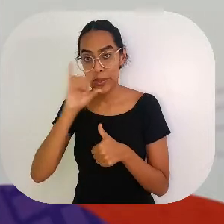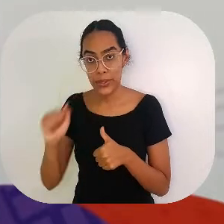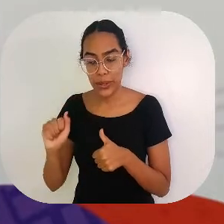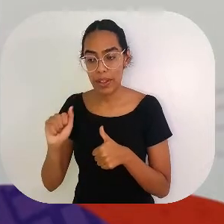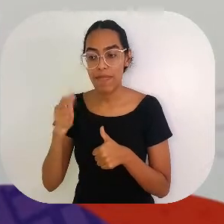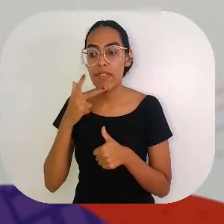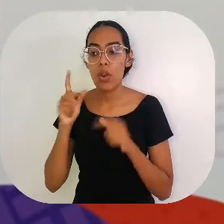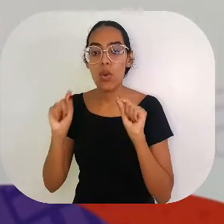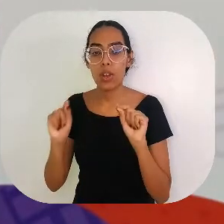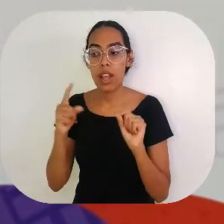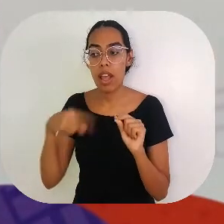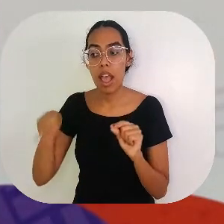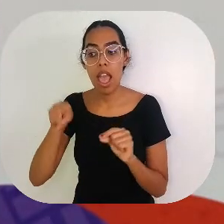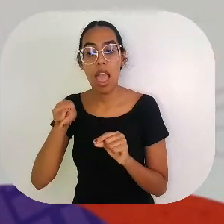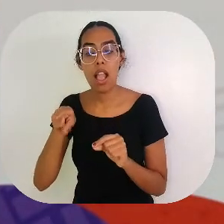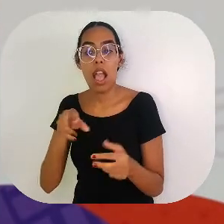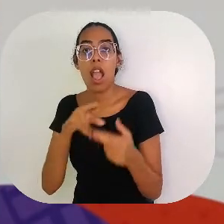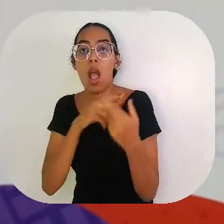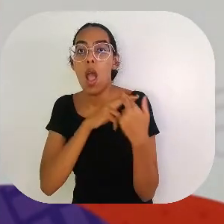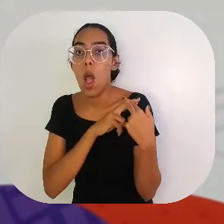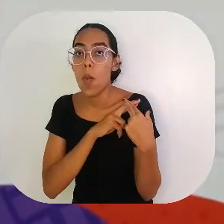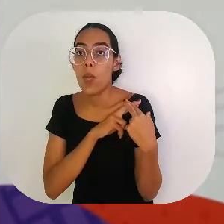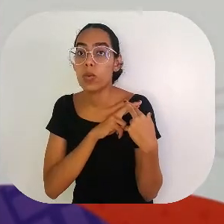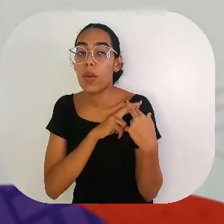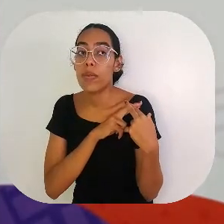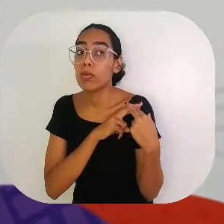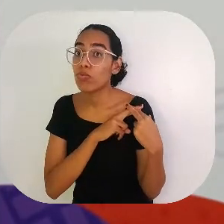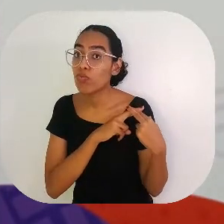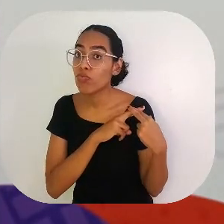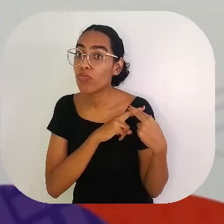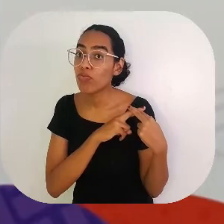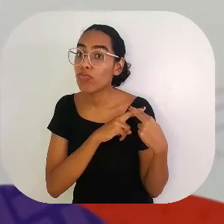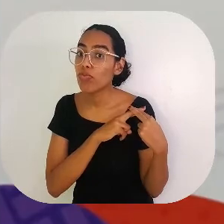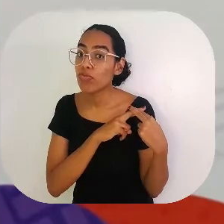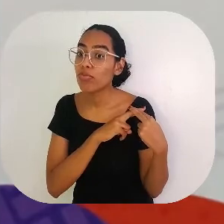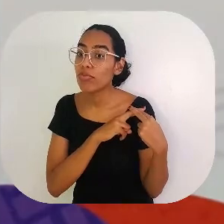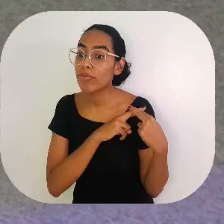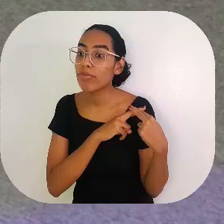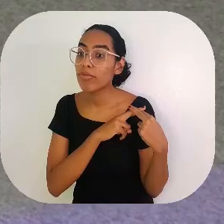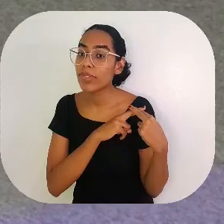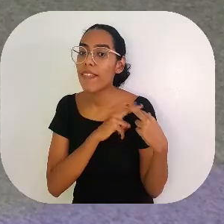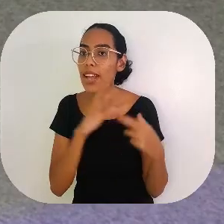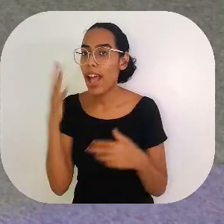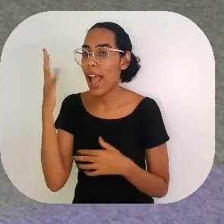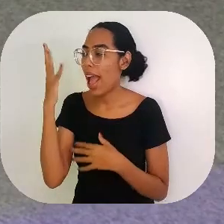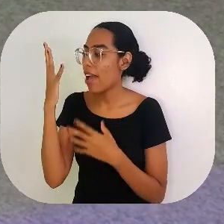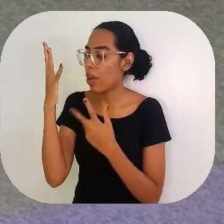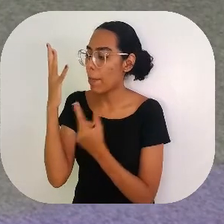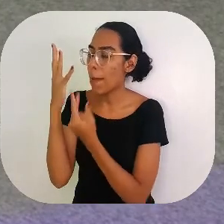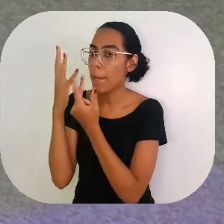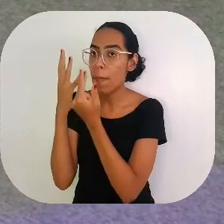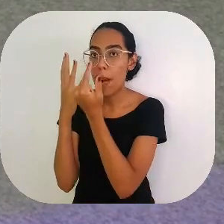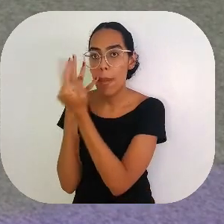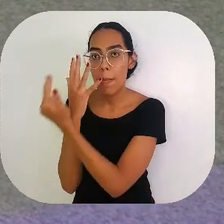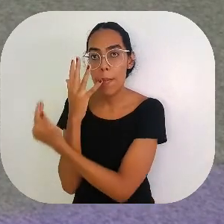responsável, sabe por quê? Por podar as árvores. É, gente, podar as